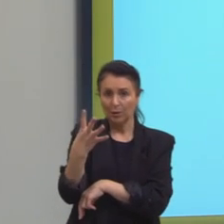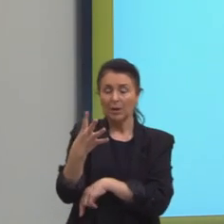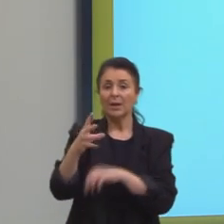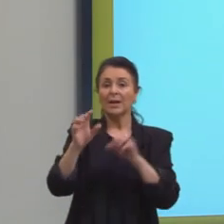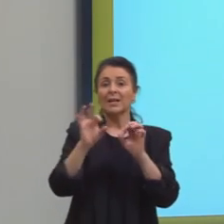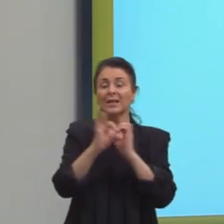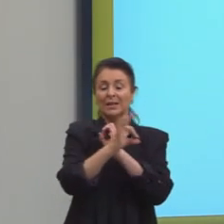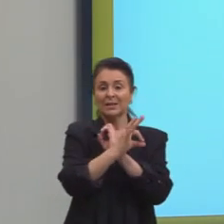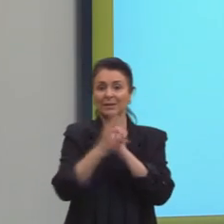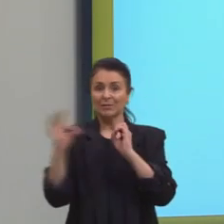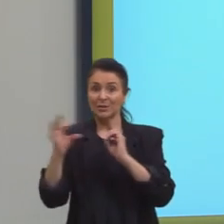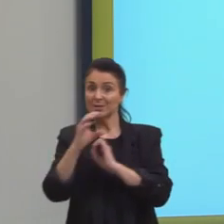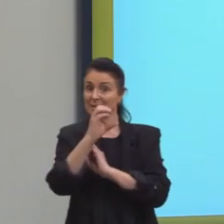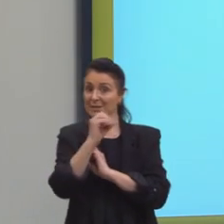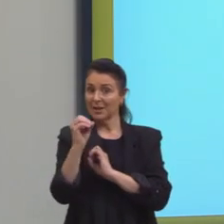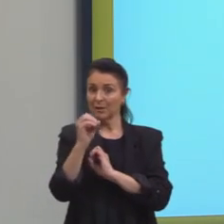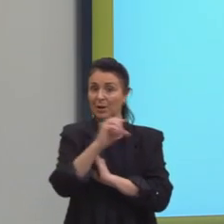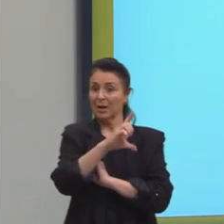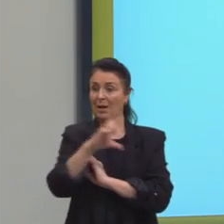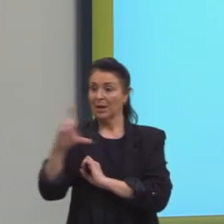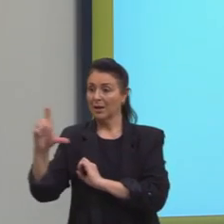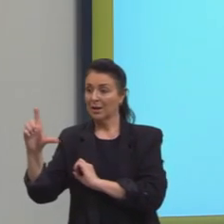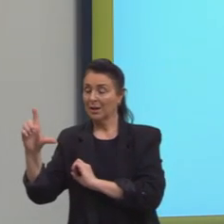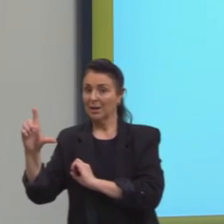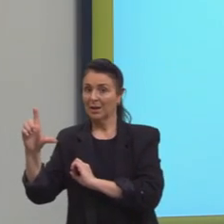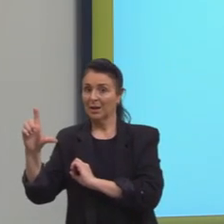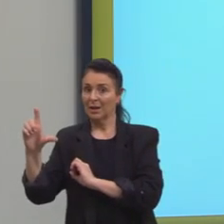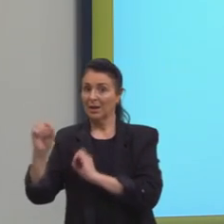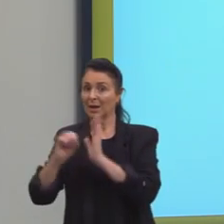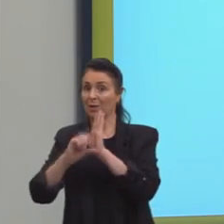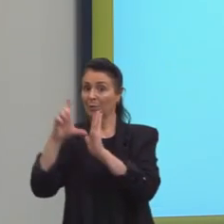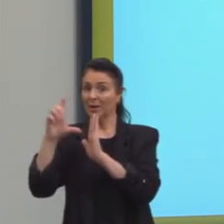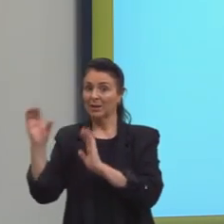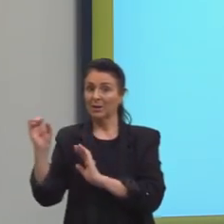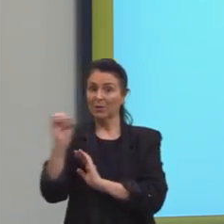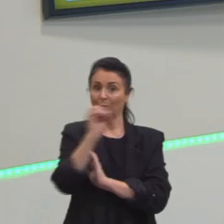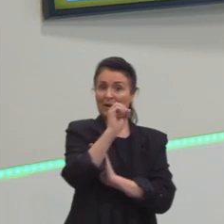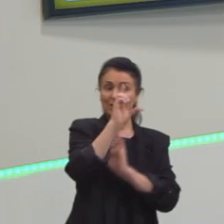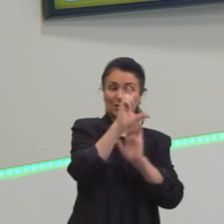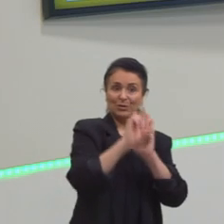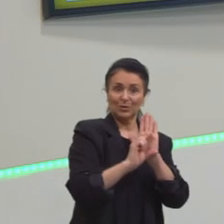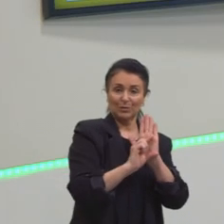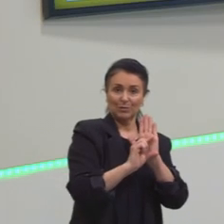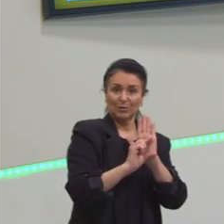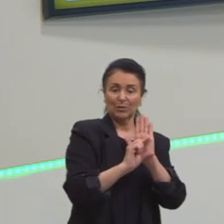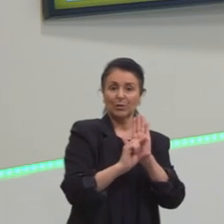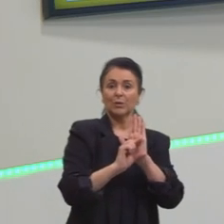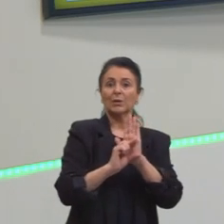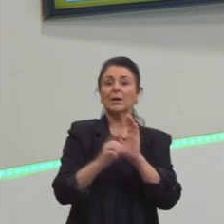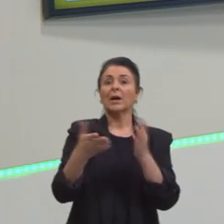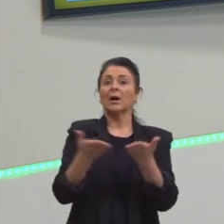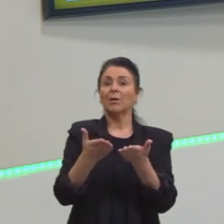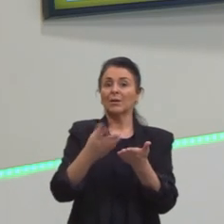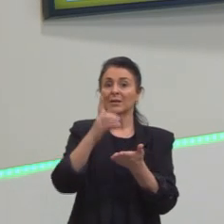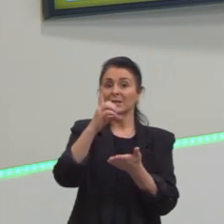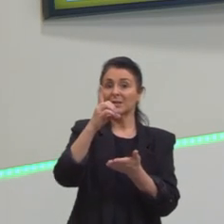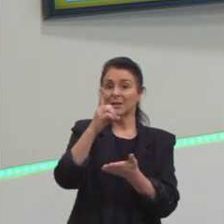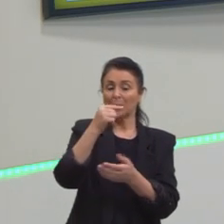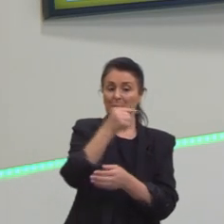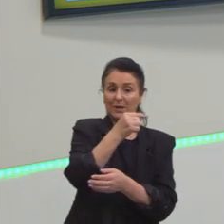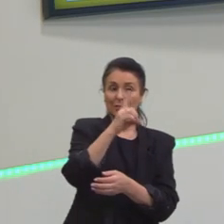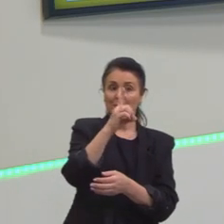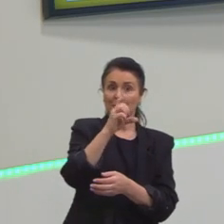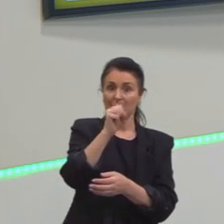aumenta para o leste, direita, e diminui para o oeste, esquerda. Suas medidas vão de menos 180 a 180